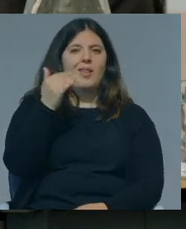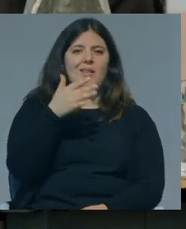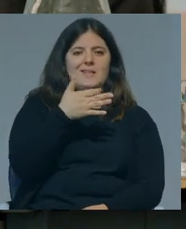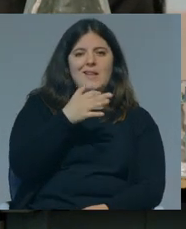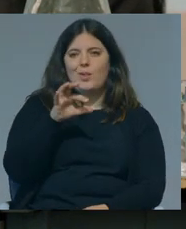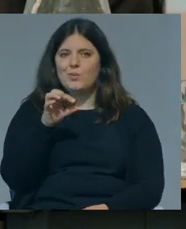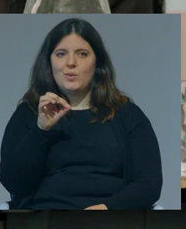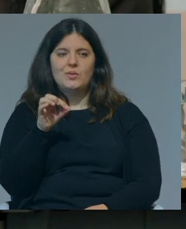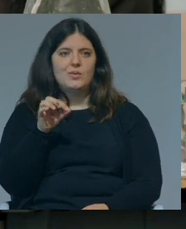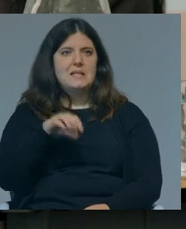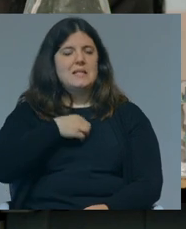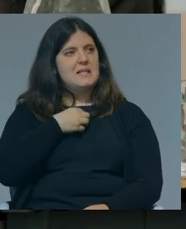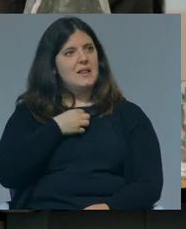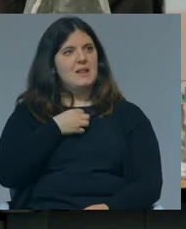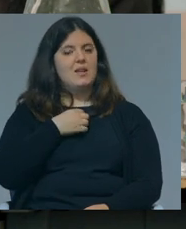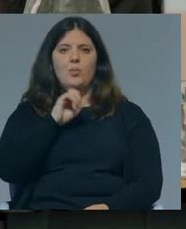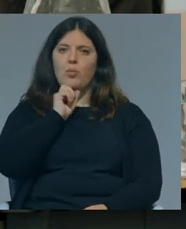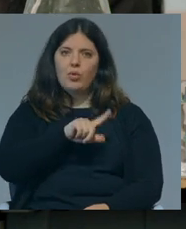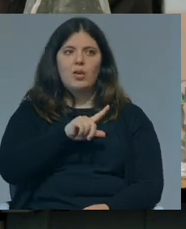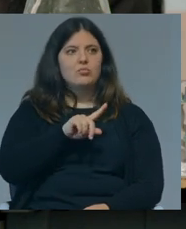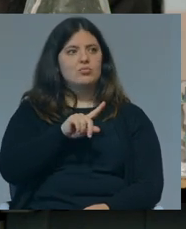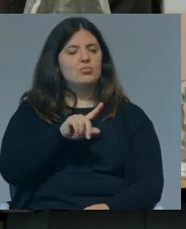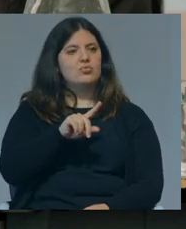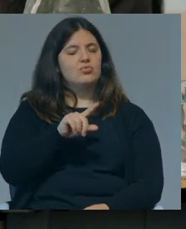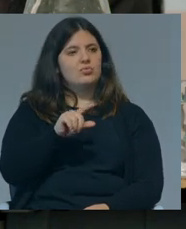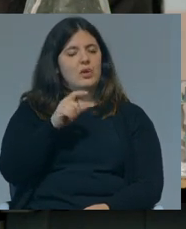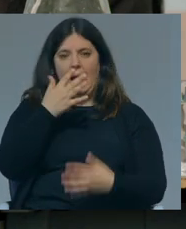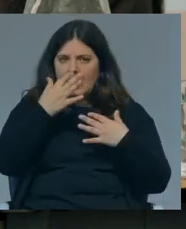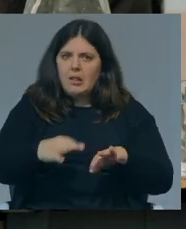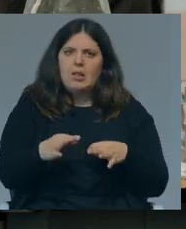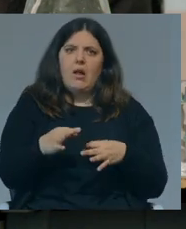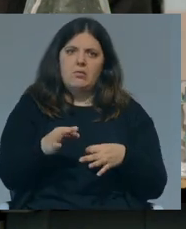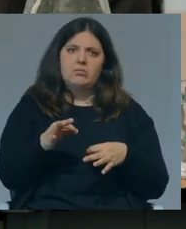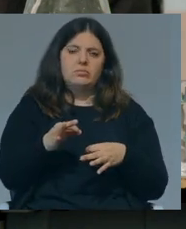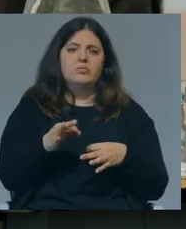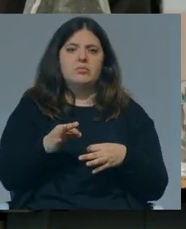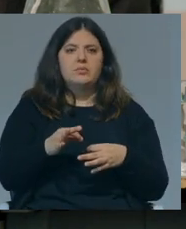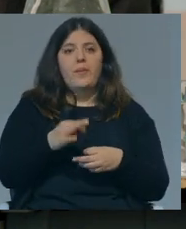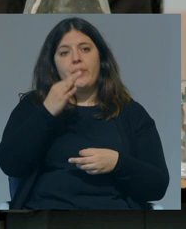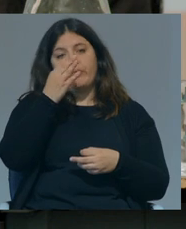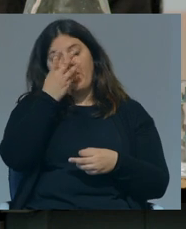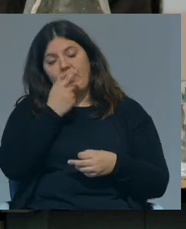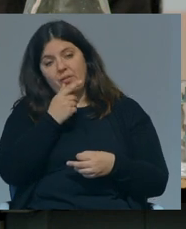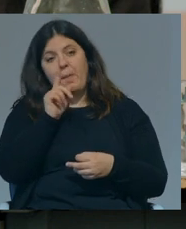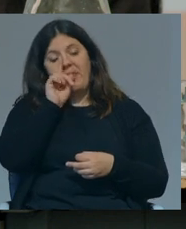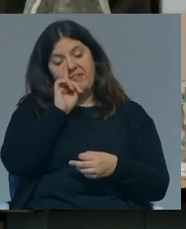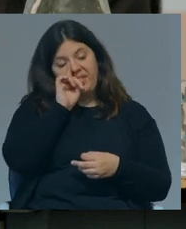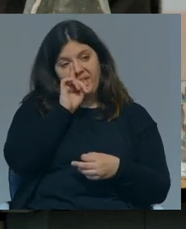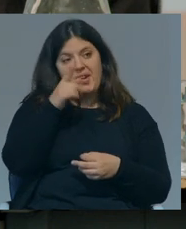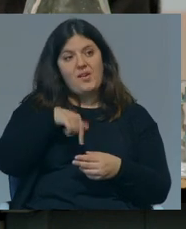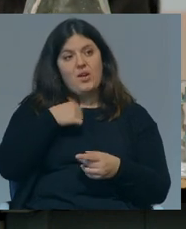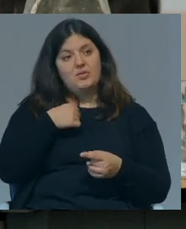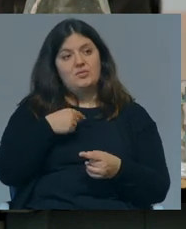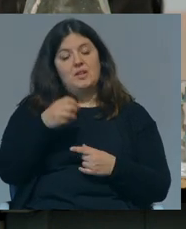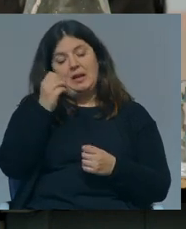18 anos e sentirmos que podemos ser, ou seja, acreditar na, infelizmente, um bocadinho mentira que nós fomos